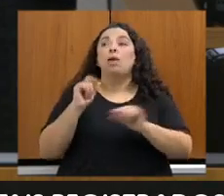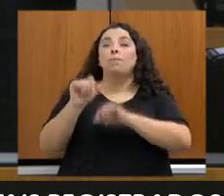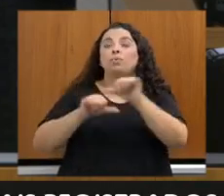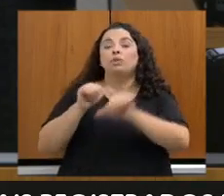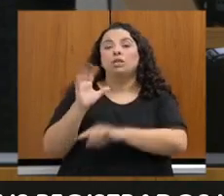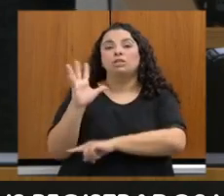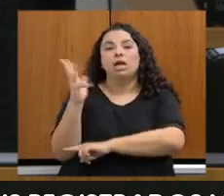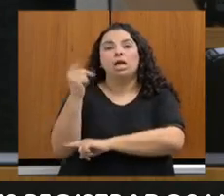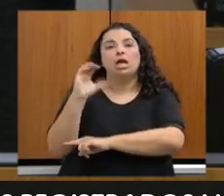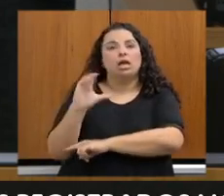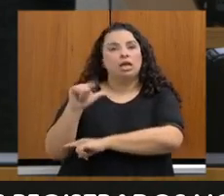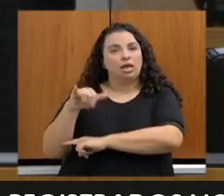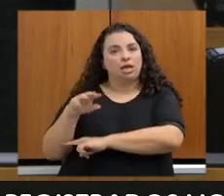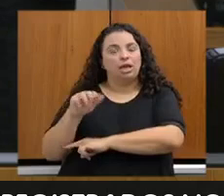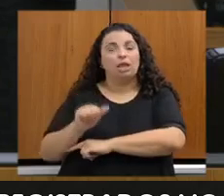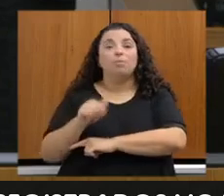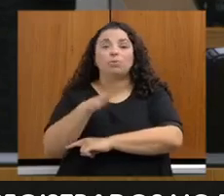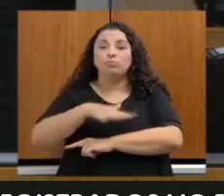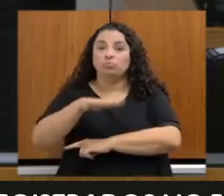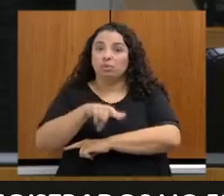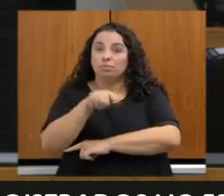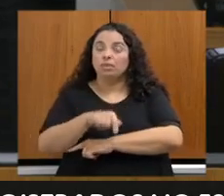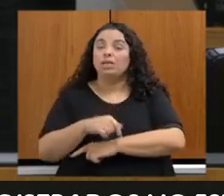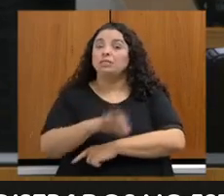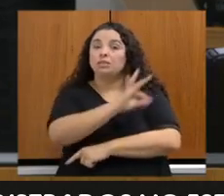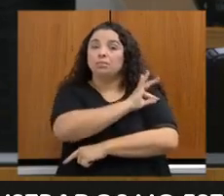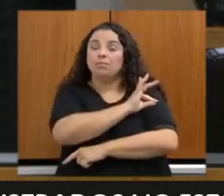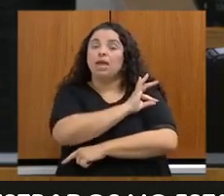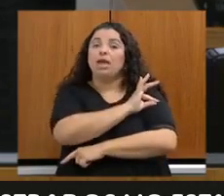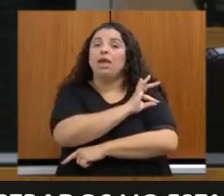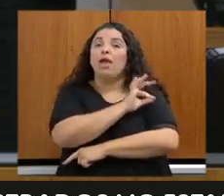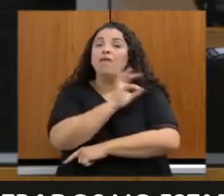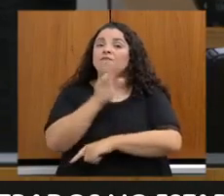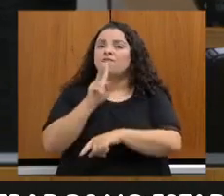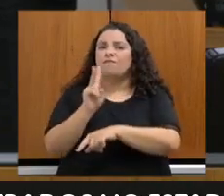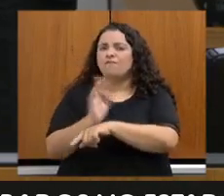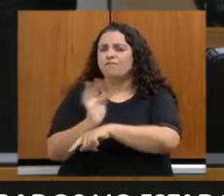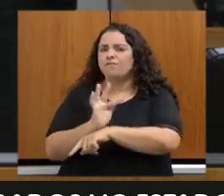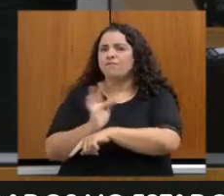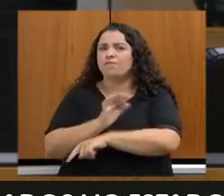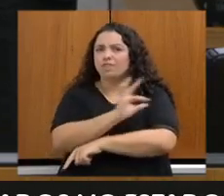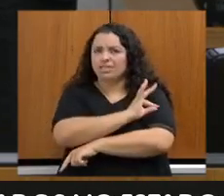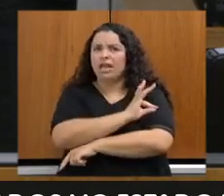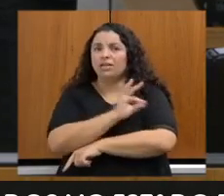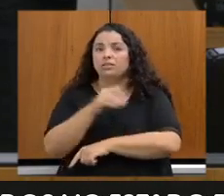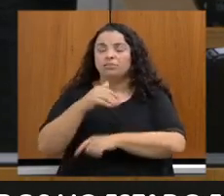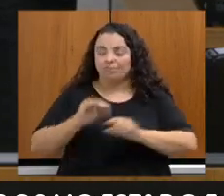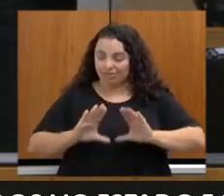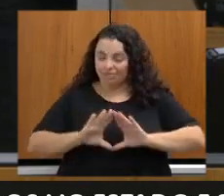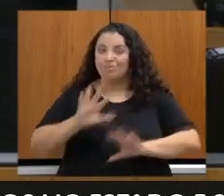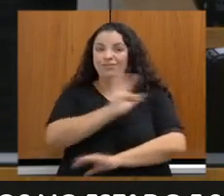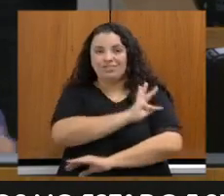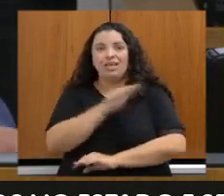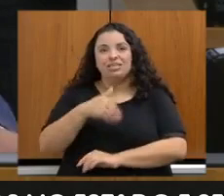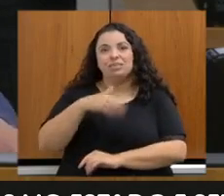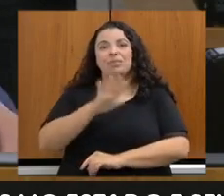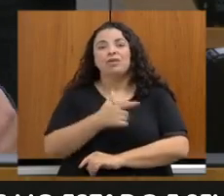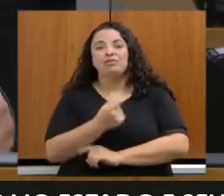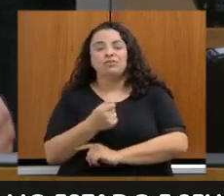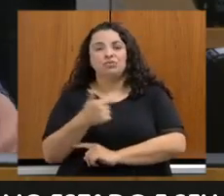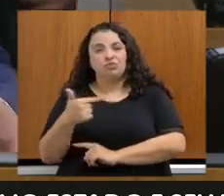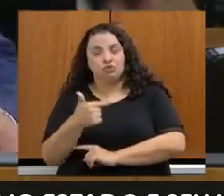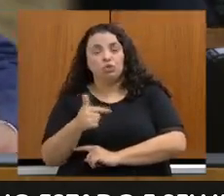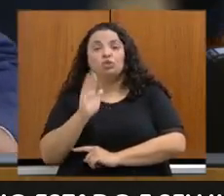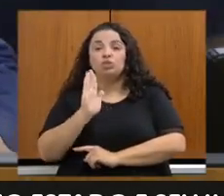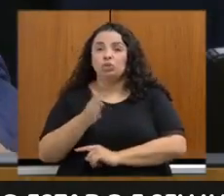No âmbito da Assembleia Legislativa, fiscaliza mais, edição 2022, conforme previsto no plano de trabalho elaborado